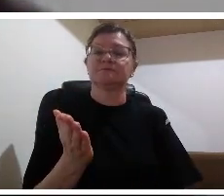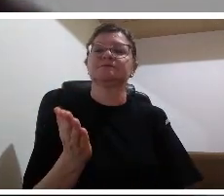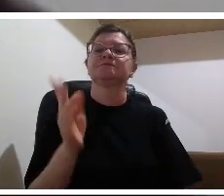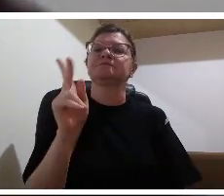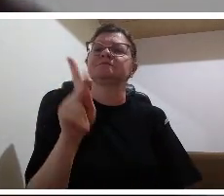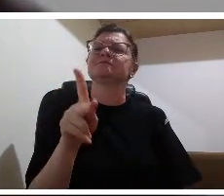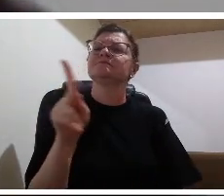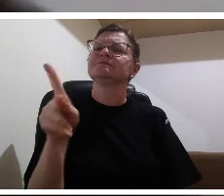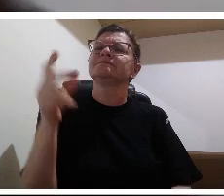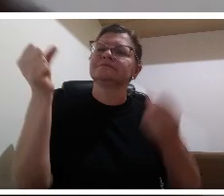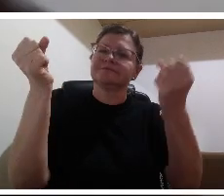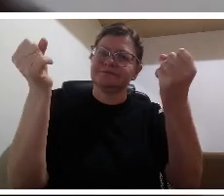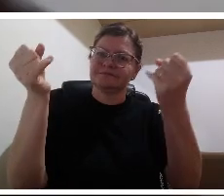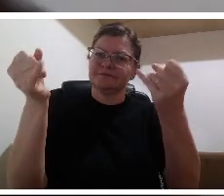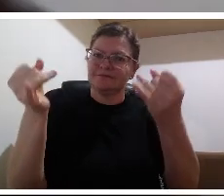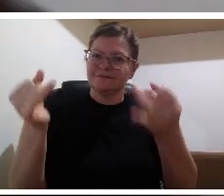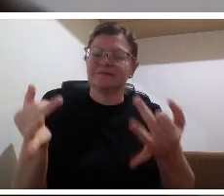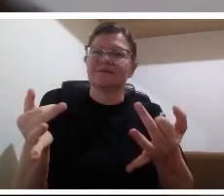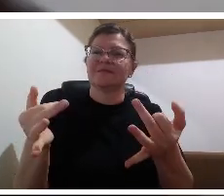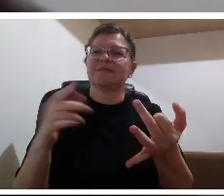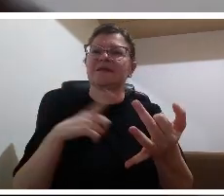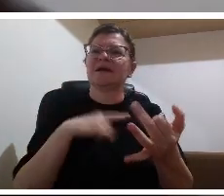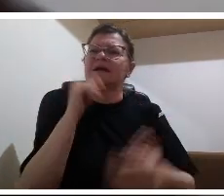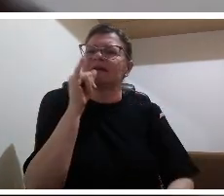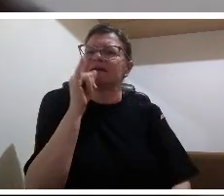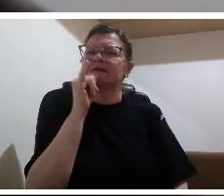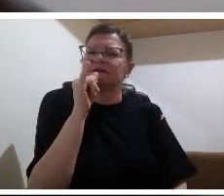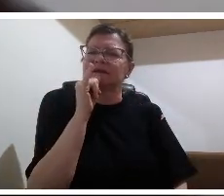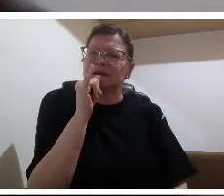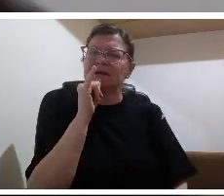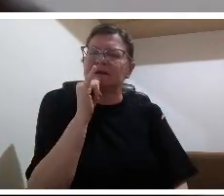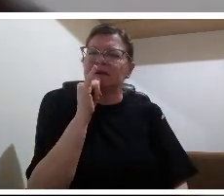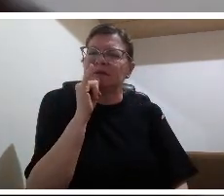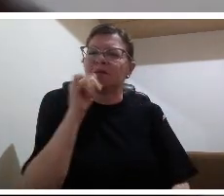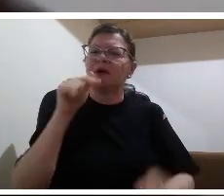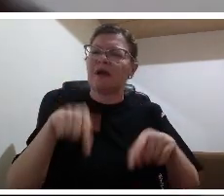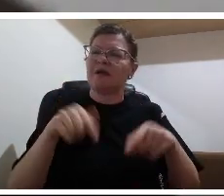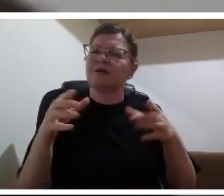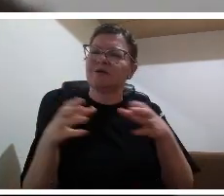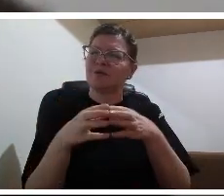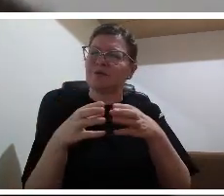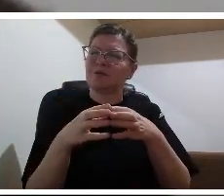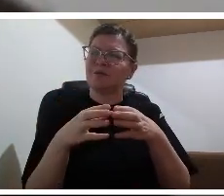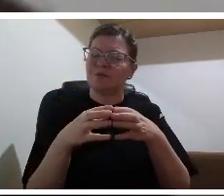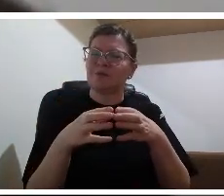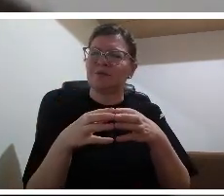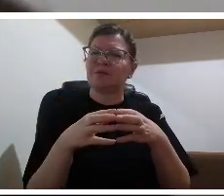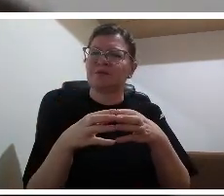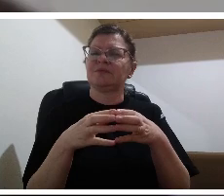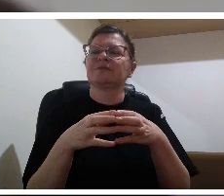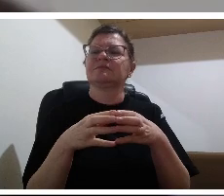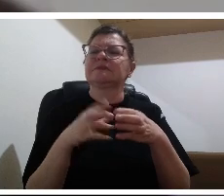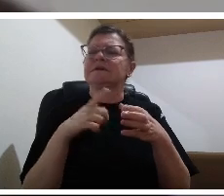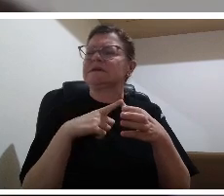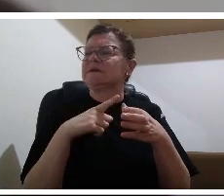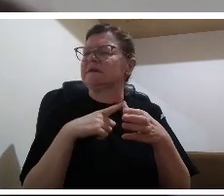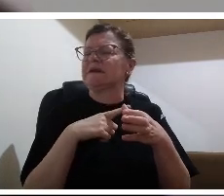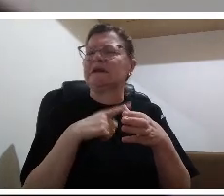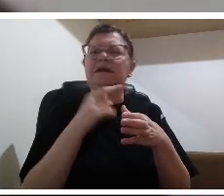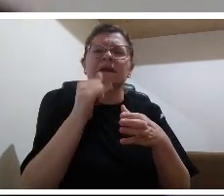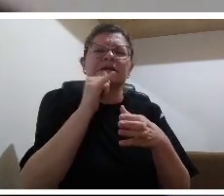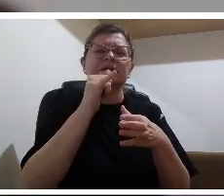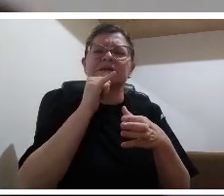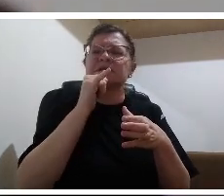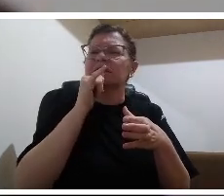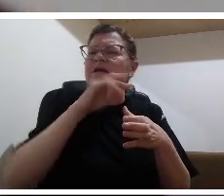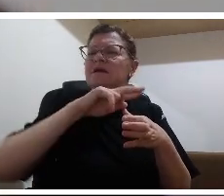vários exemplos de profissionais às vezes de postagens no facebook e daí nós vemos como essa relação como os nossos professores